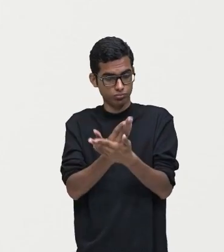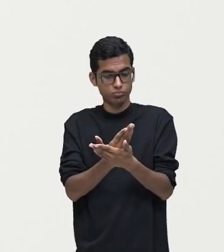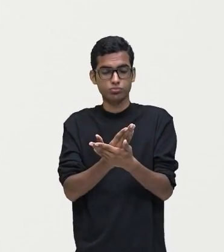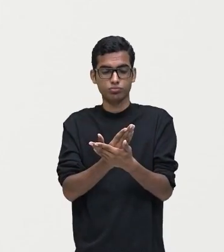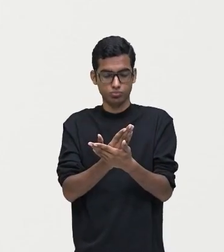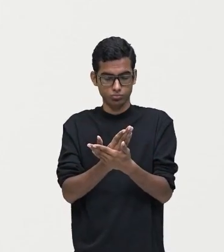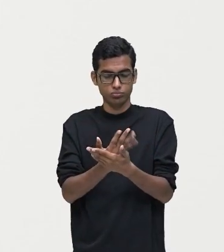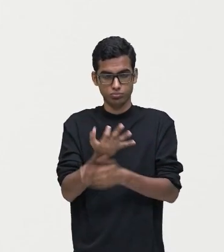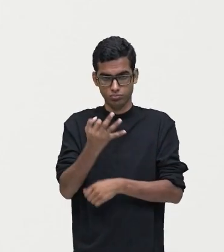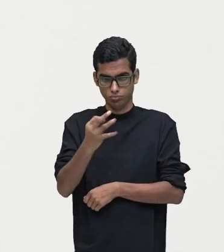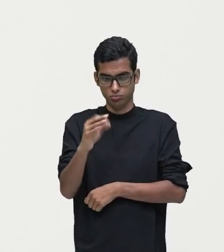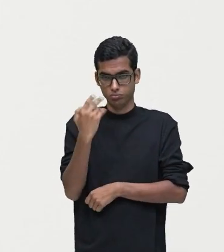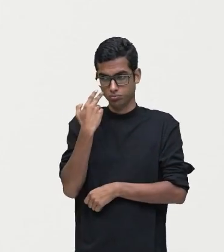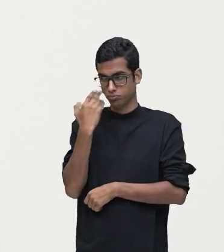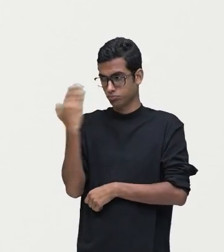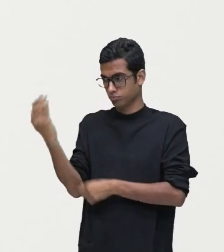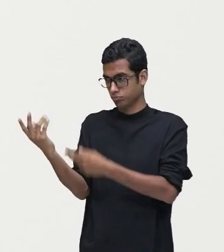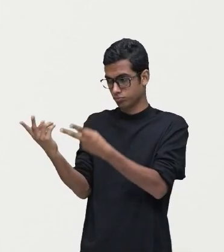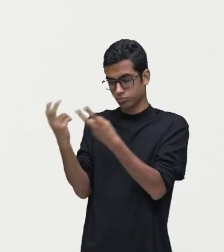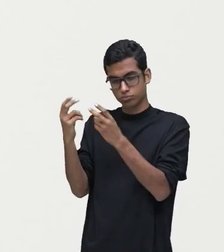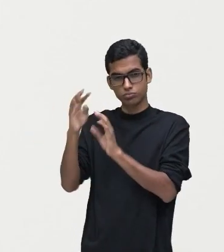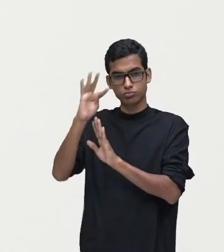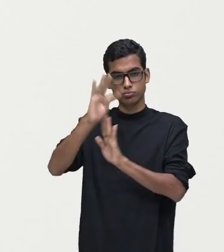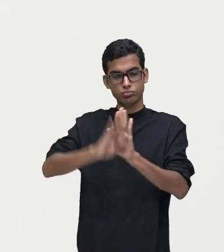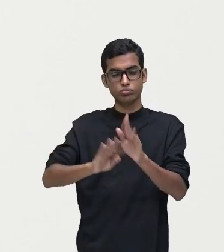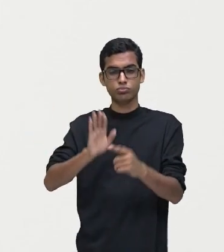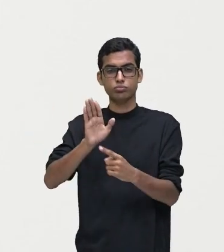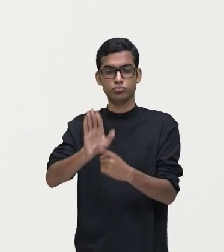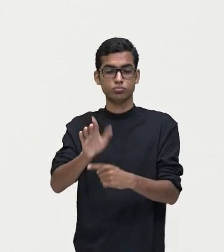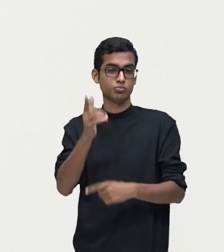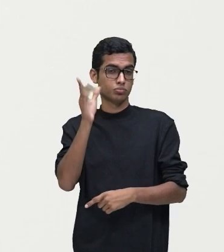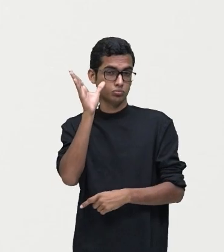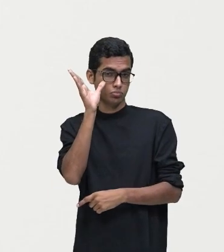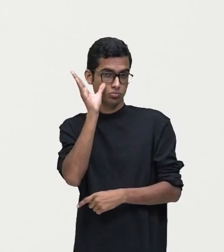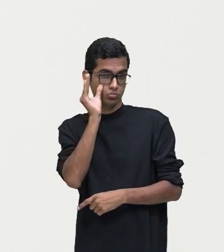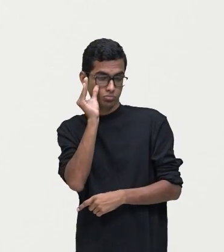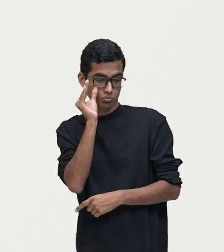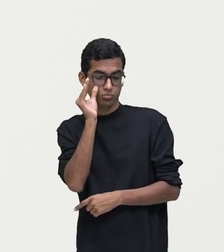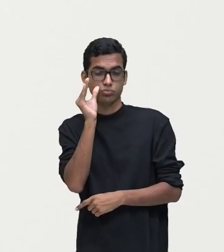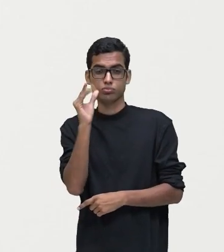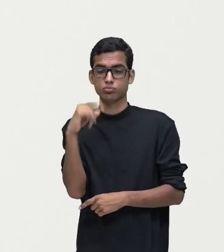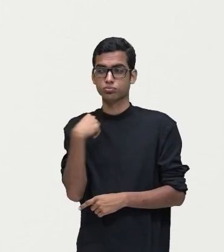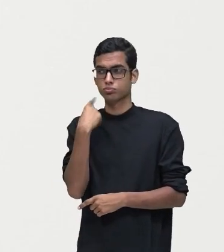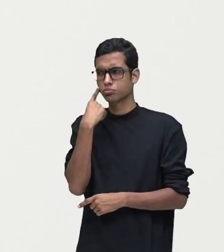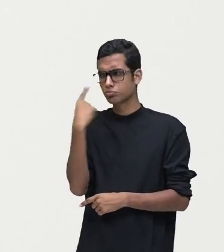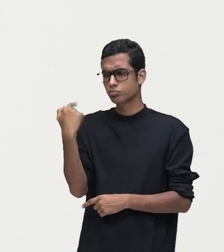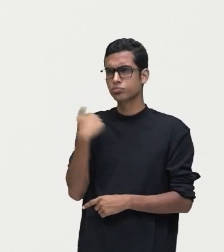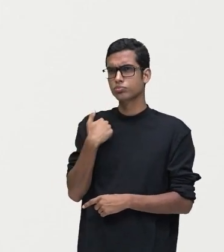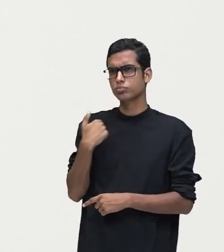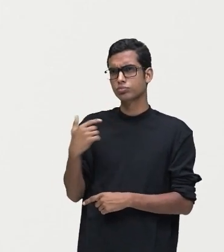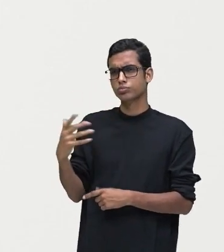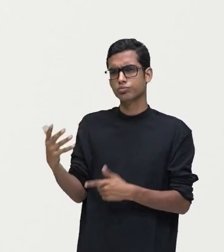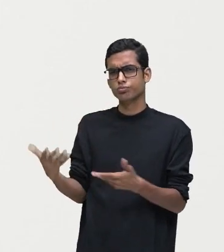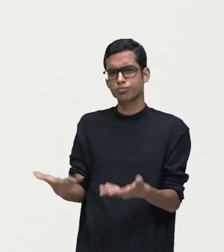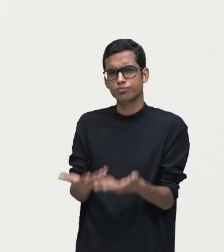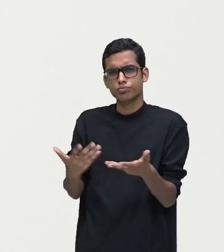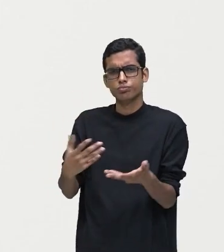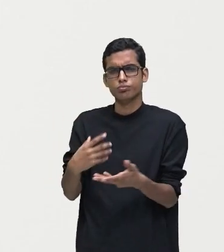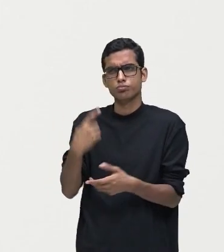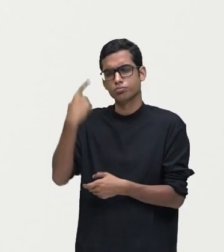certo? Então, percebam que aqui o nosso texto, ele fala sobre curiosidades, que vai dar um tom também para ele de